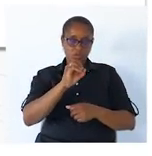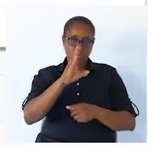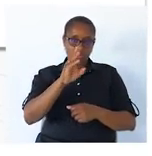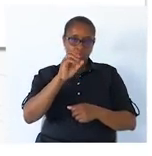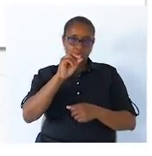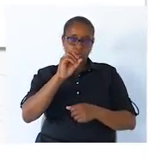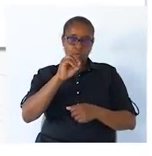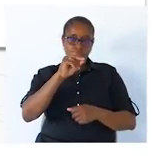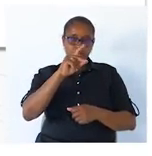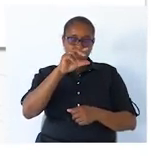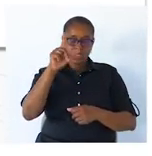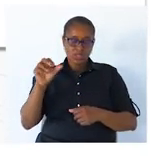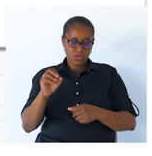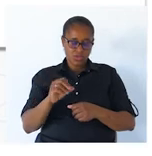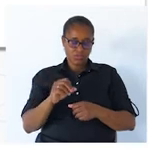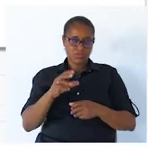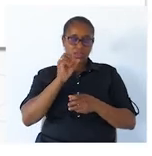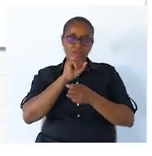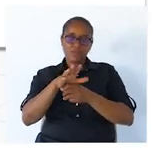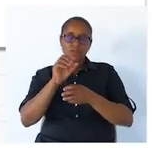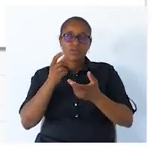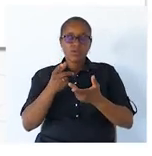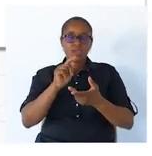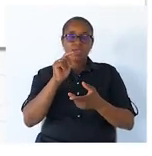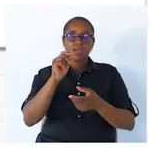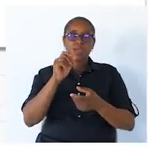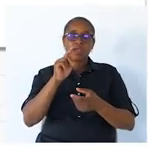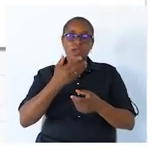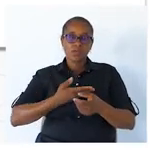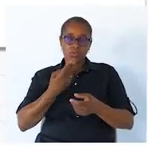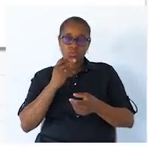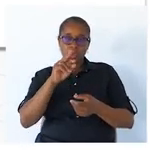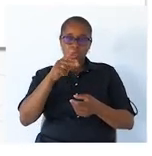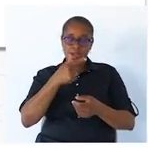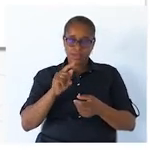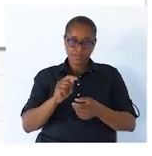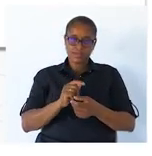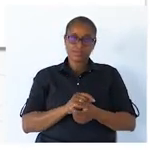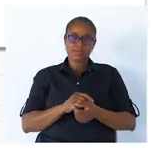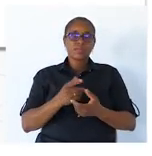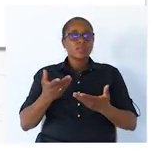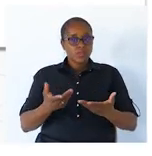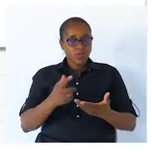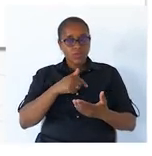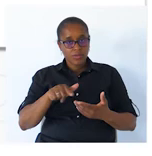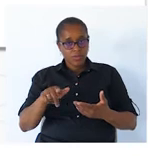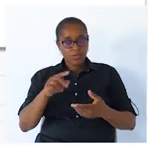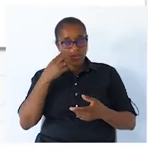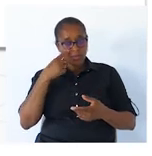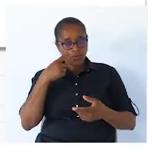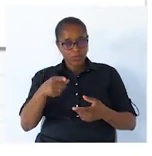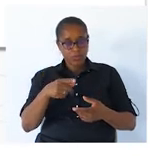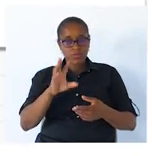famosa frase. O João enviou o e-mail ao Duarte. Agora, vejam. Para encontrar o sujeito,